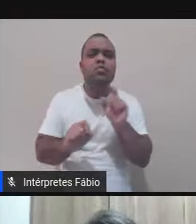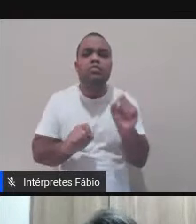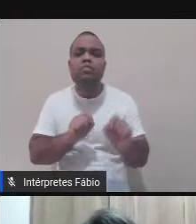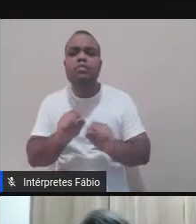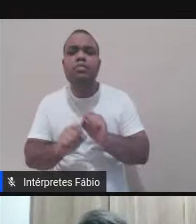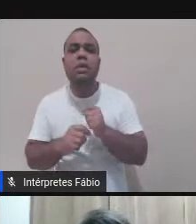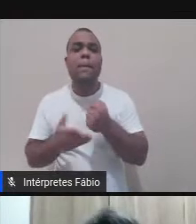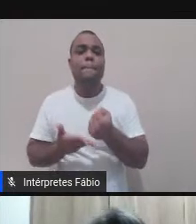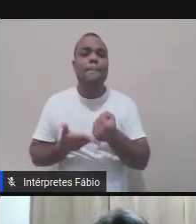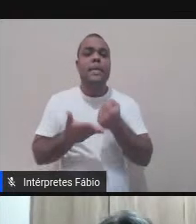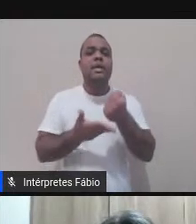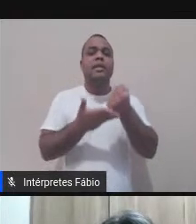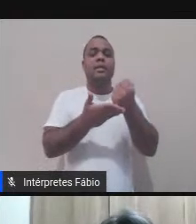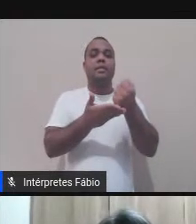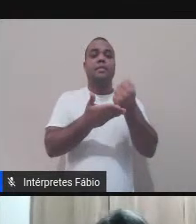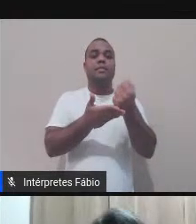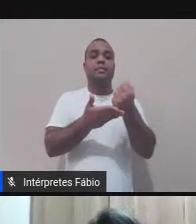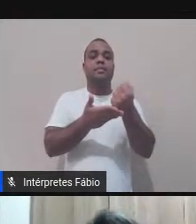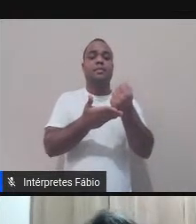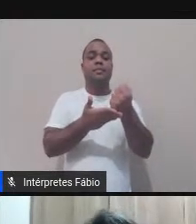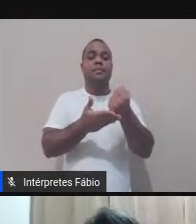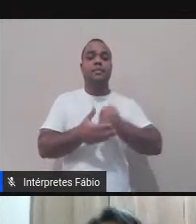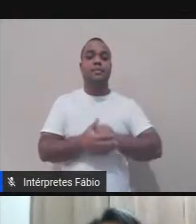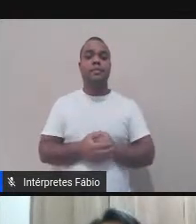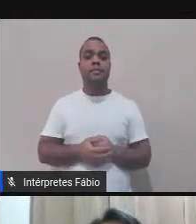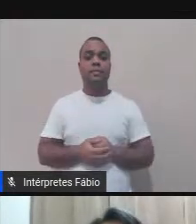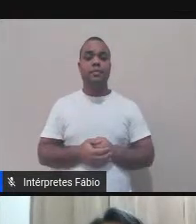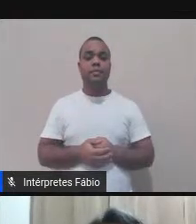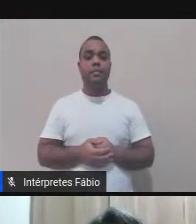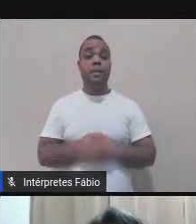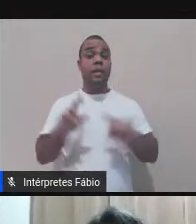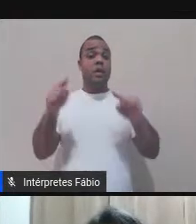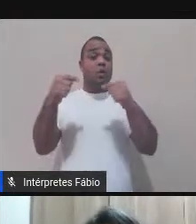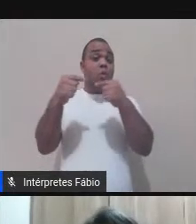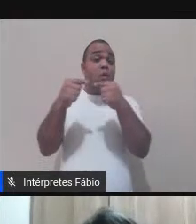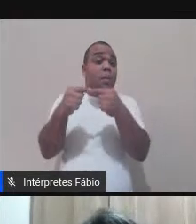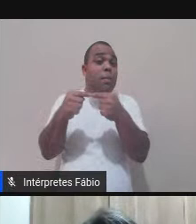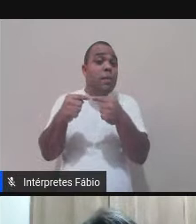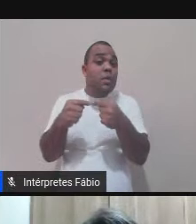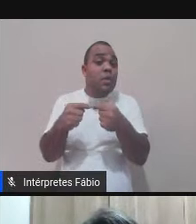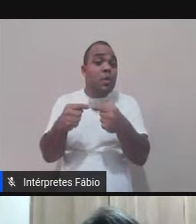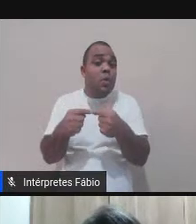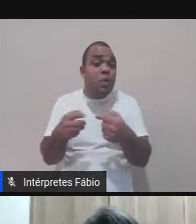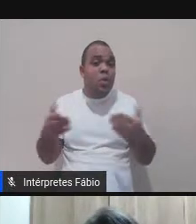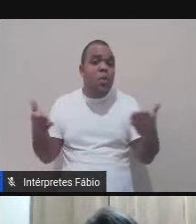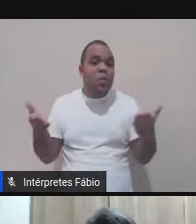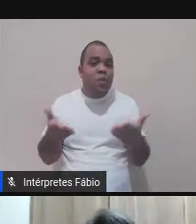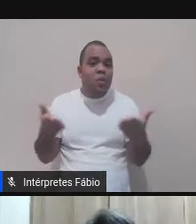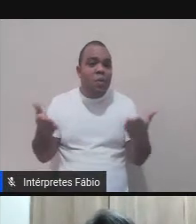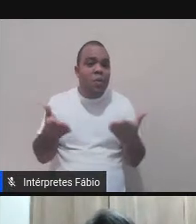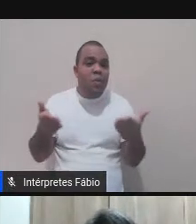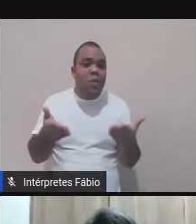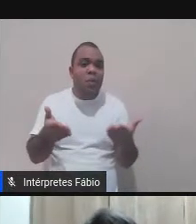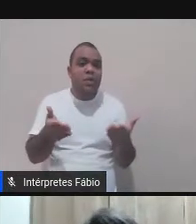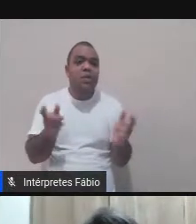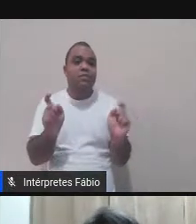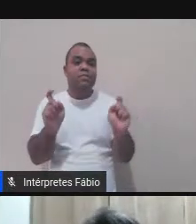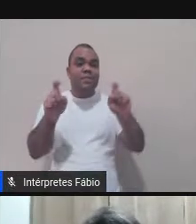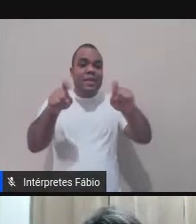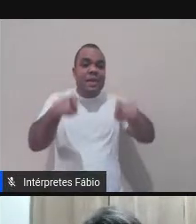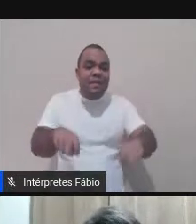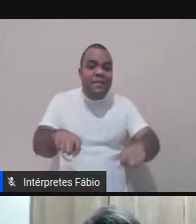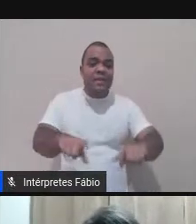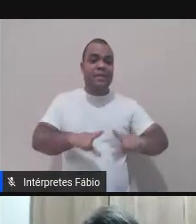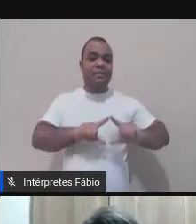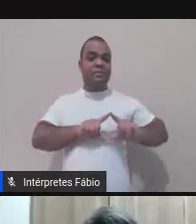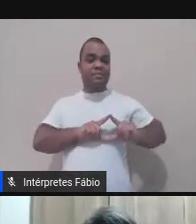graduação e da pós-graduação, coincidiu com a minha efetivação na UFSJ em 2017, o que foi um